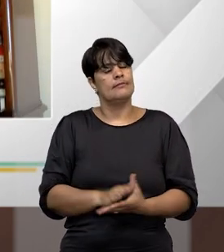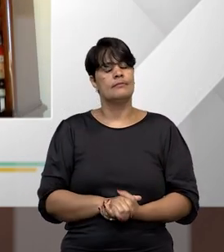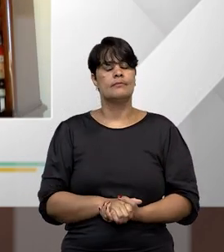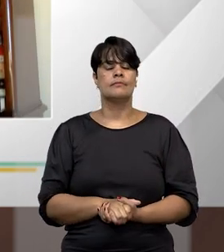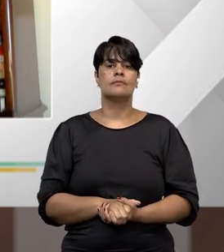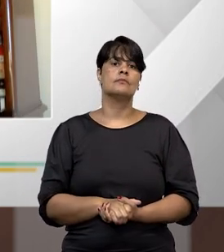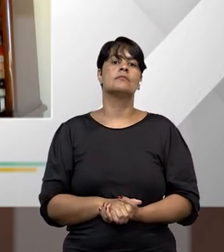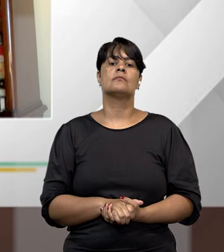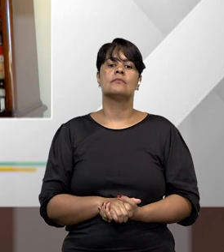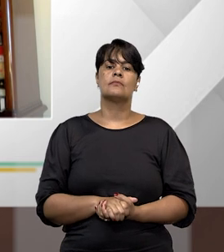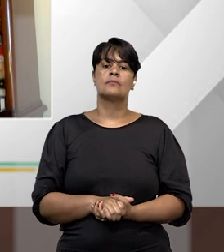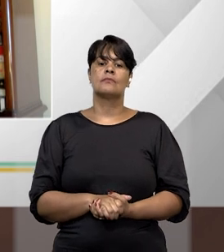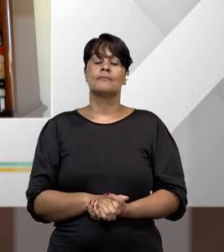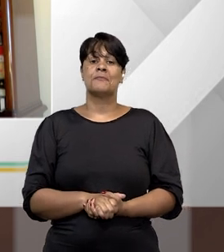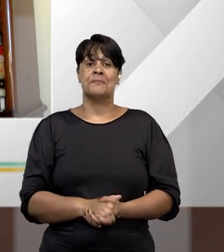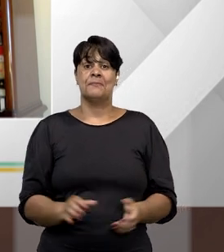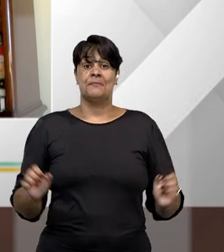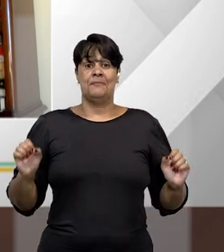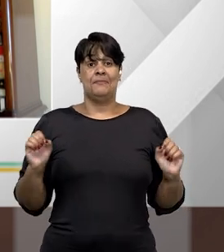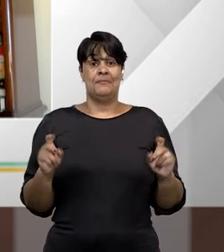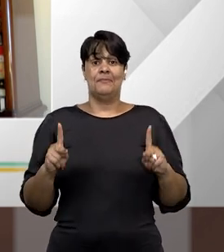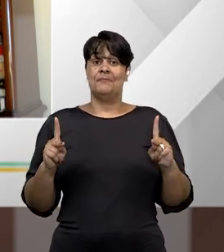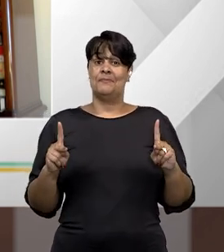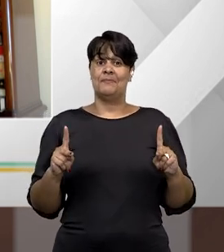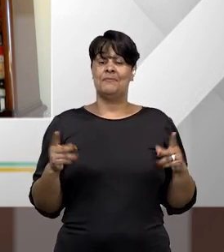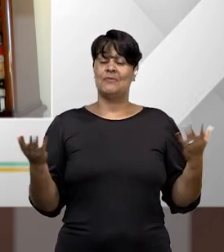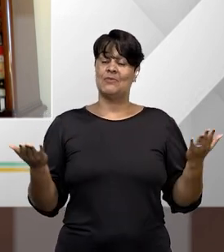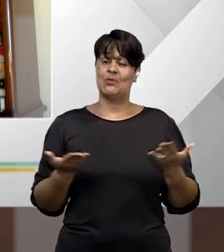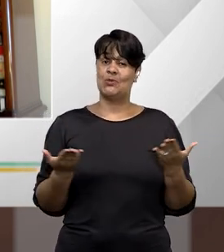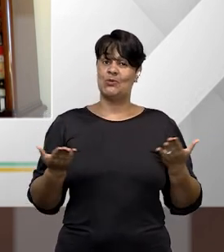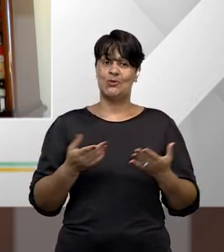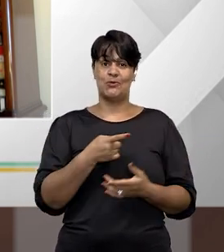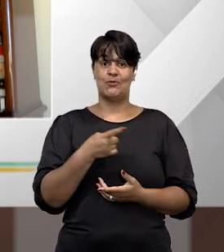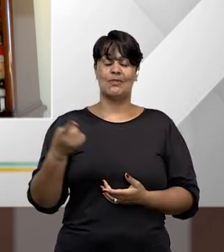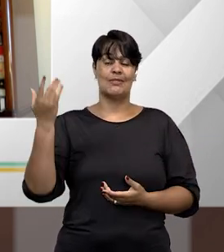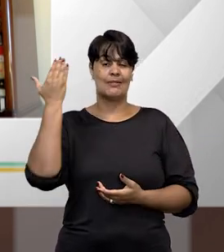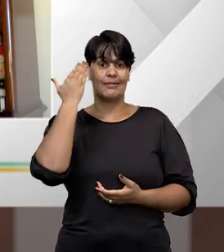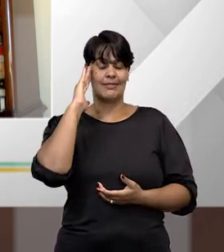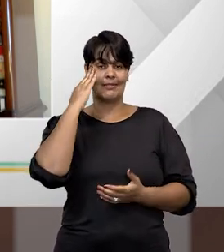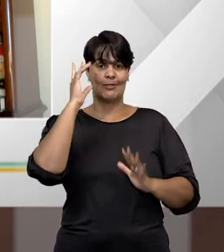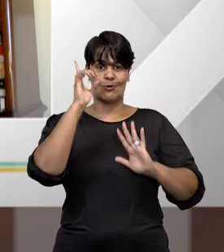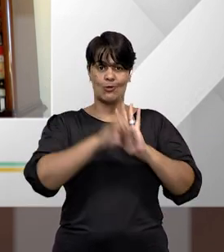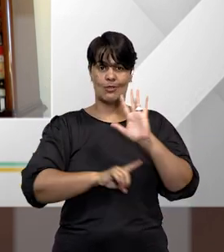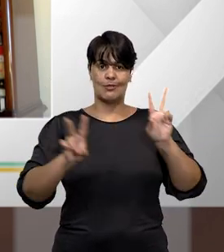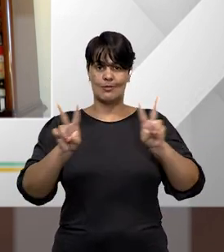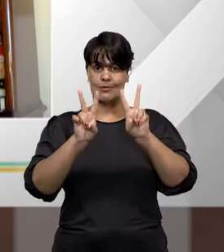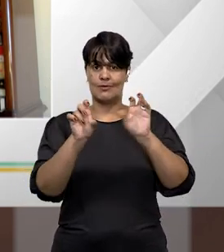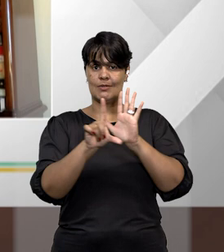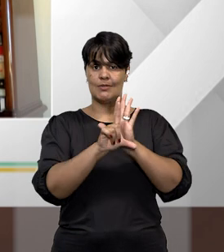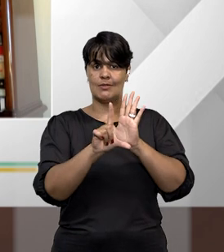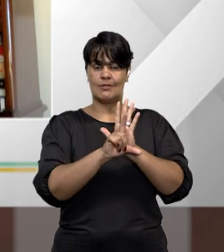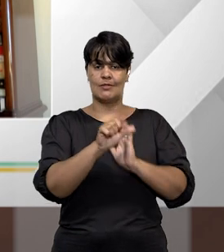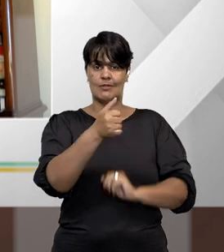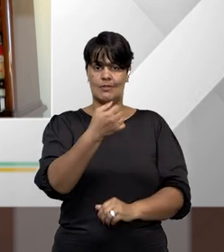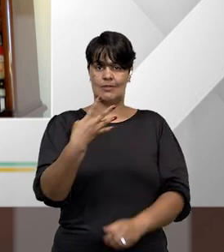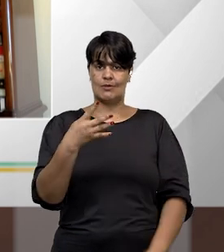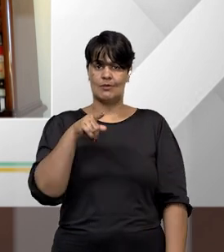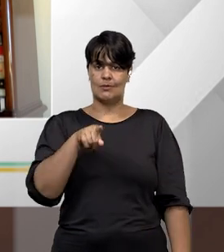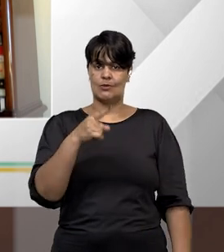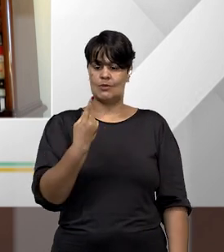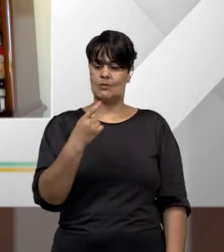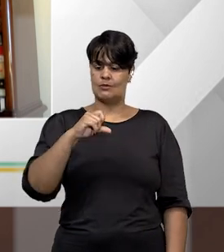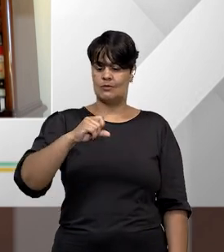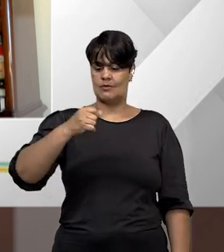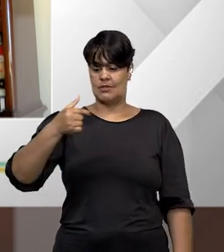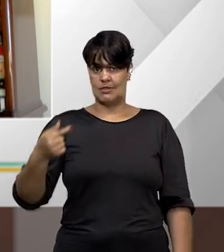Ok, e hoje você entendeu o direito sobre a lei 14.197, de 2021, que estabelece os crimes contra o Estado